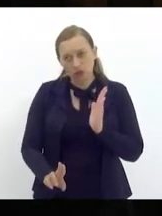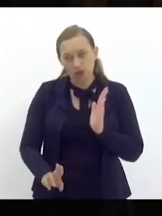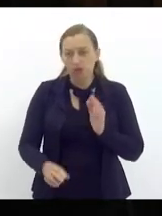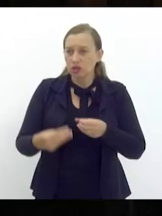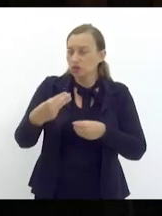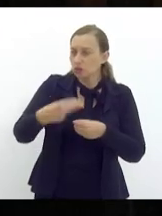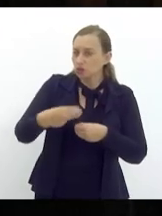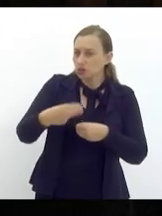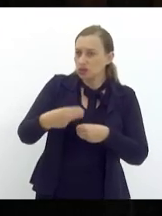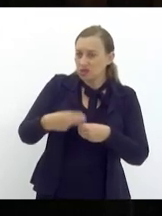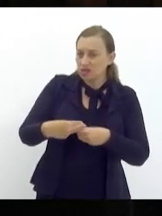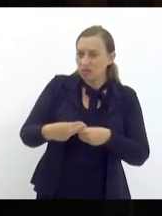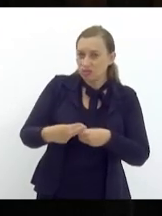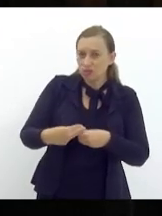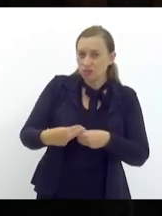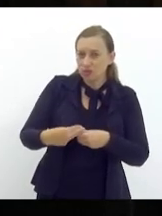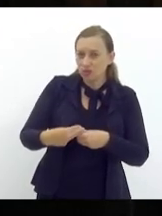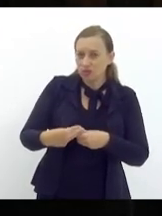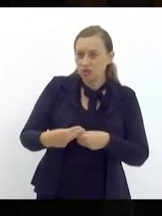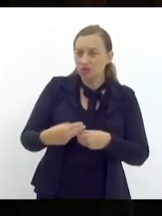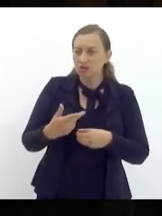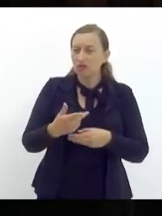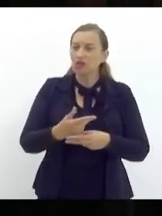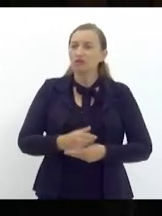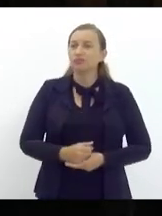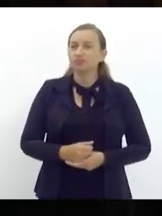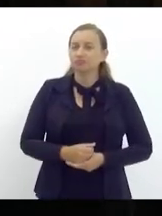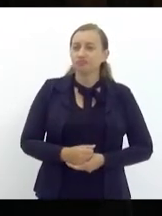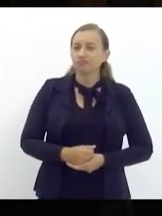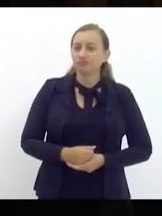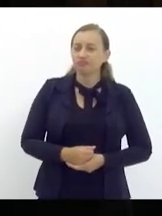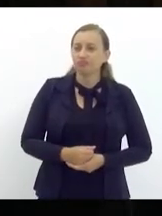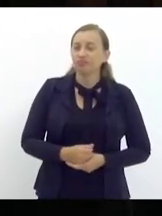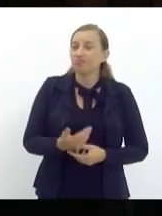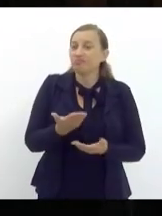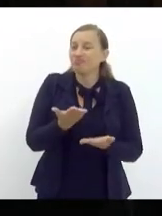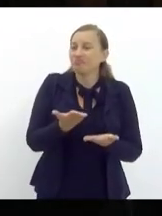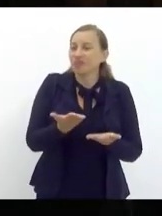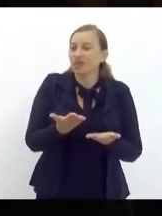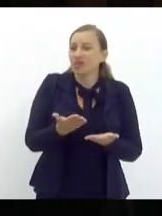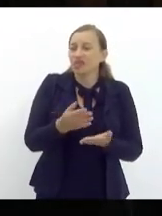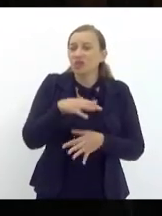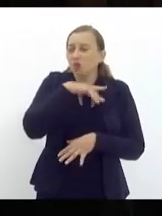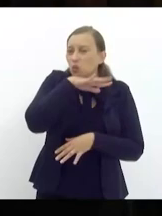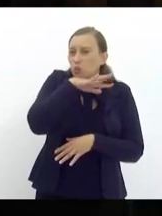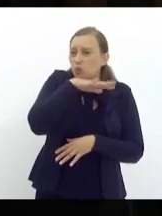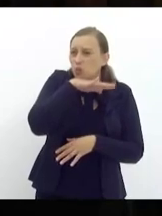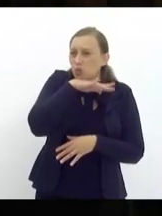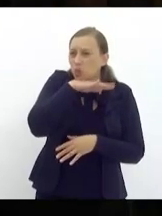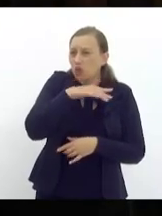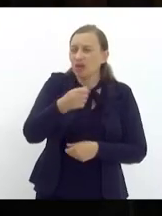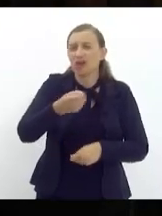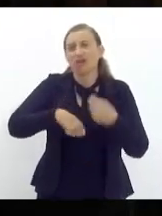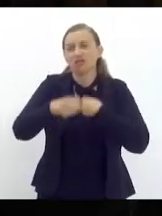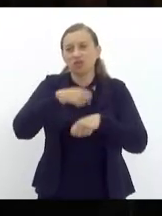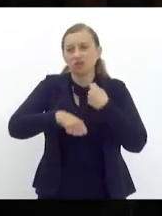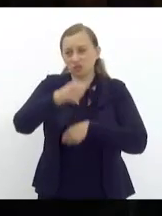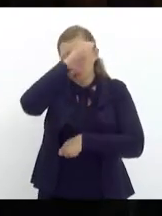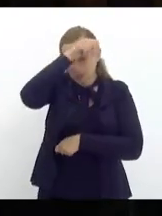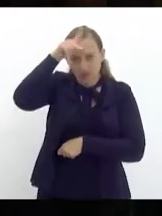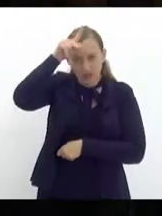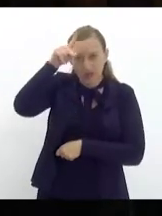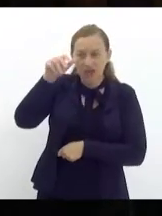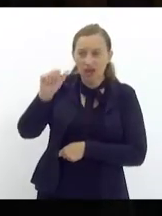município de Itaperuna em virtude da péssima administração do prefeito Alfredão e da